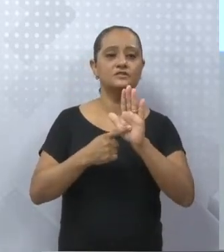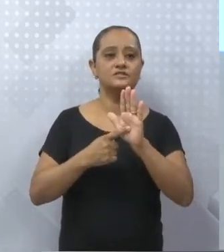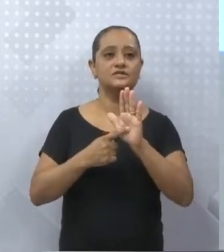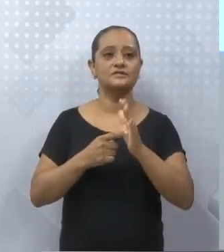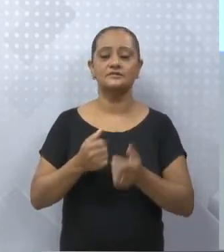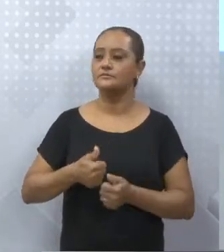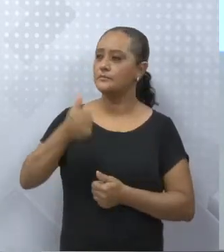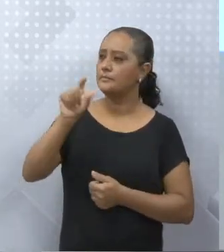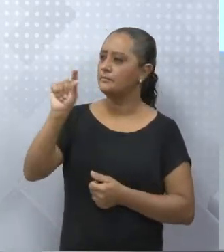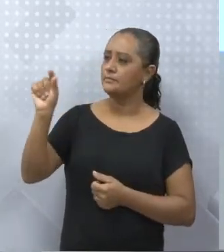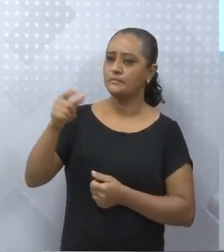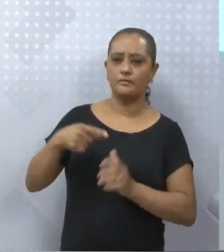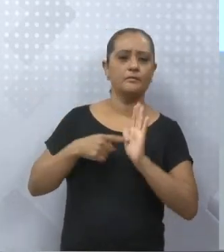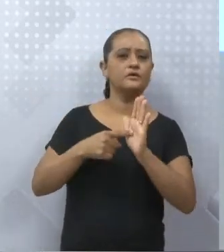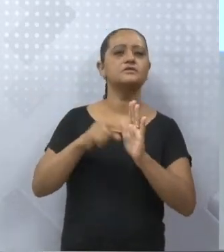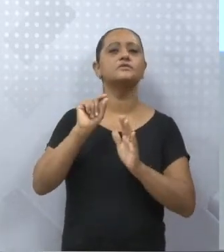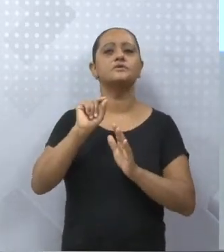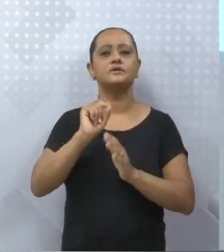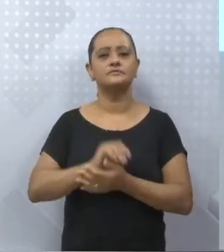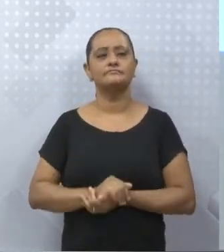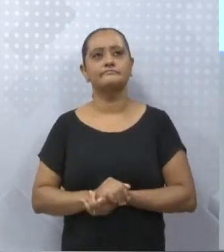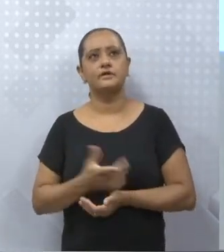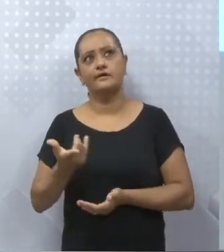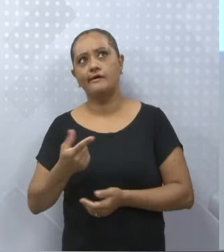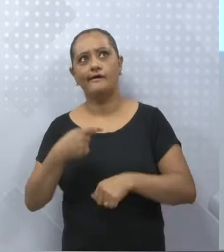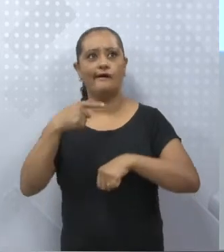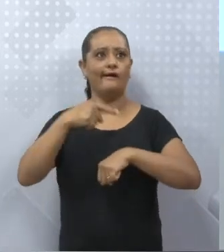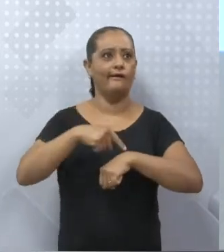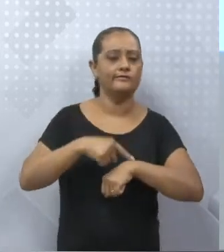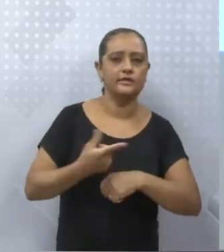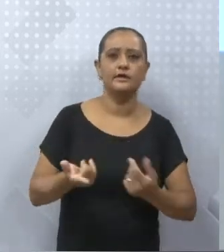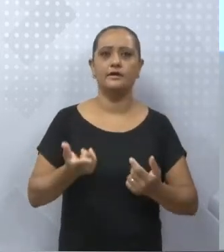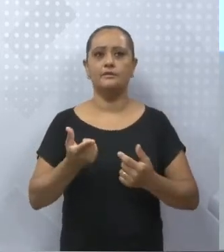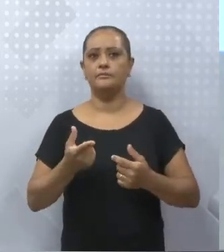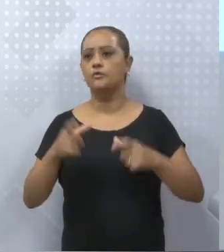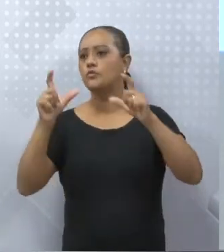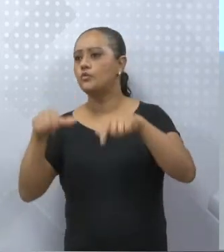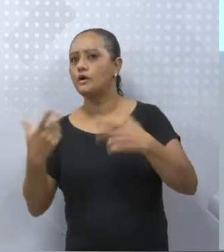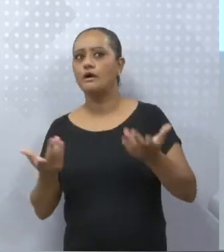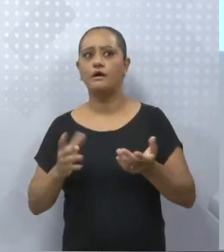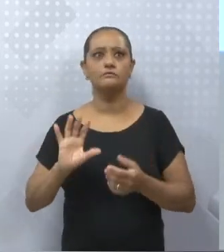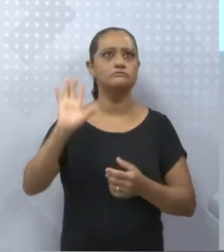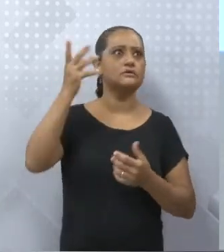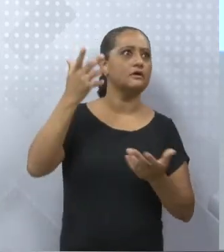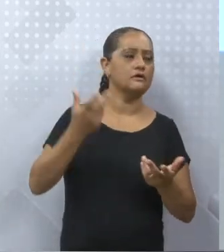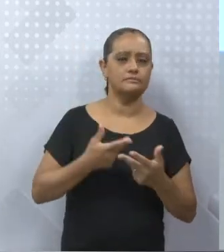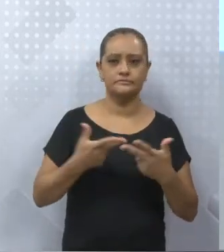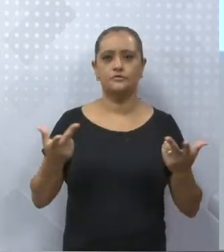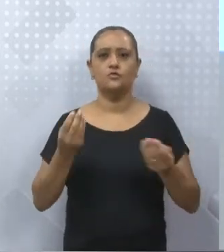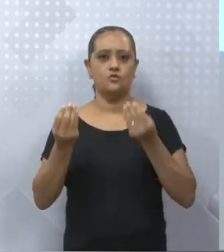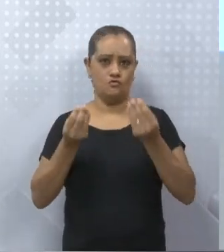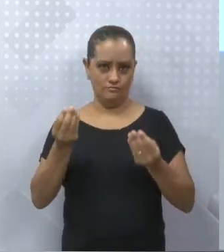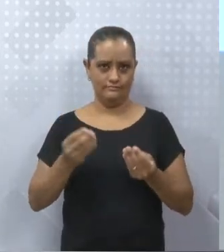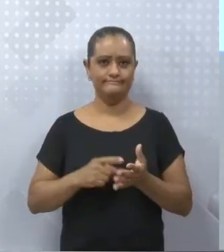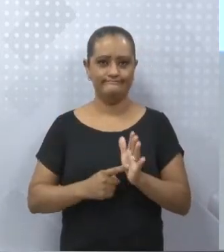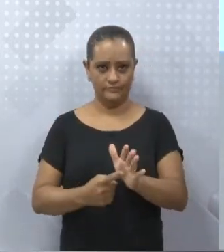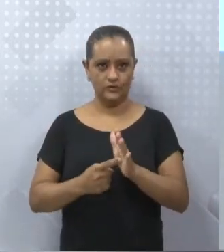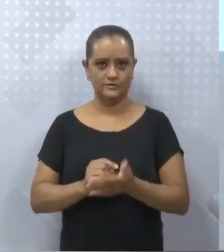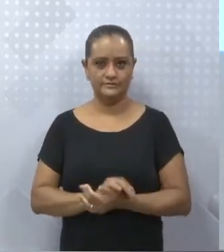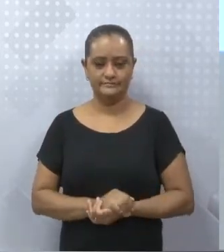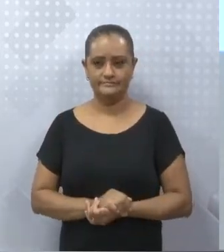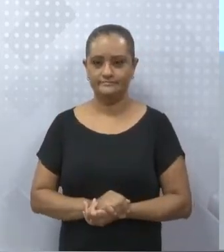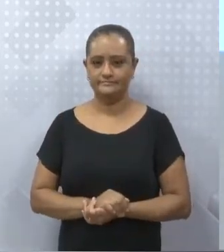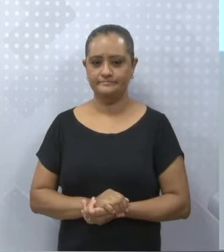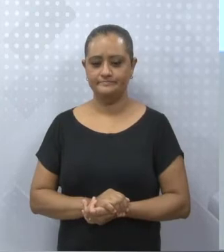a circunstância, a circunstância de tempo, modo, lugar, que vocês já viram isso desde o sexto ano, que são